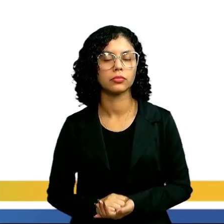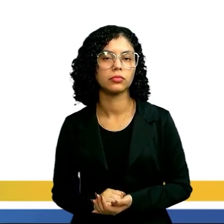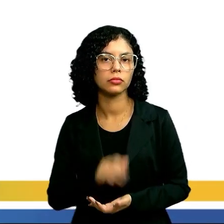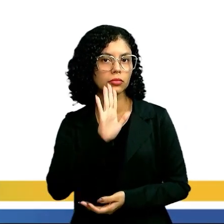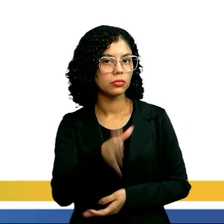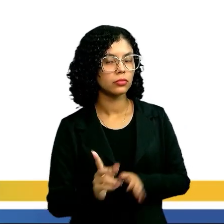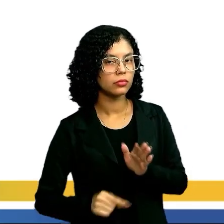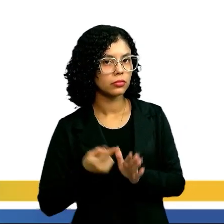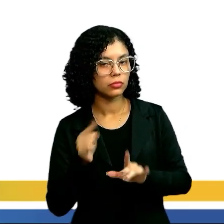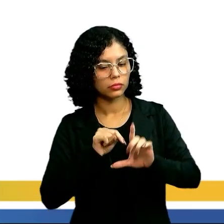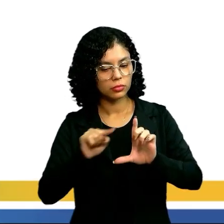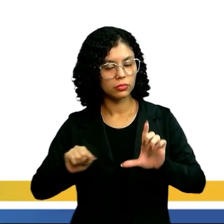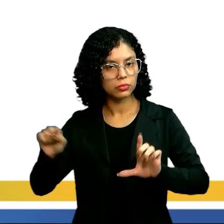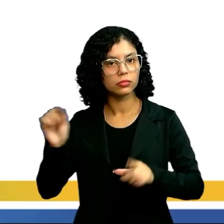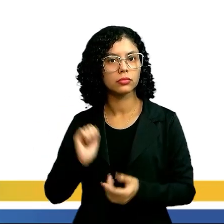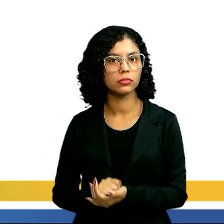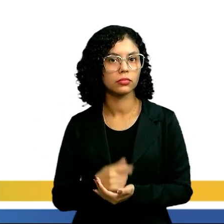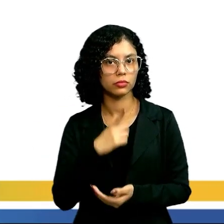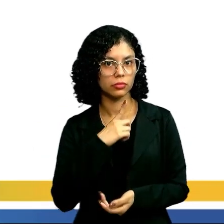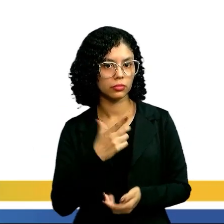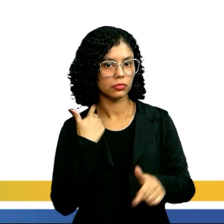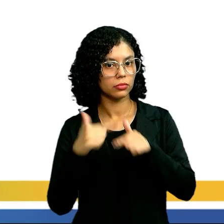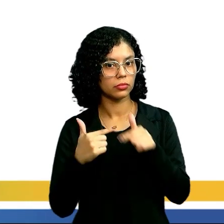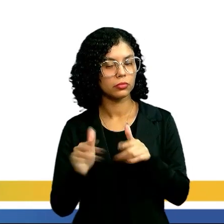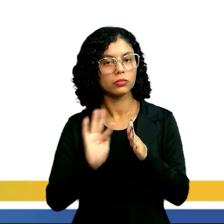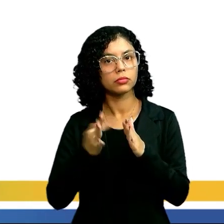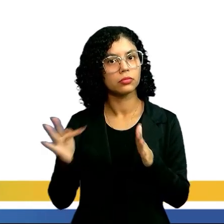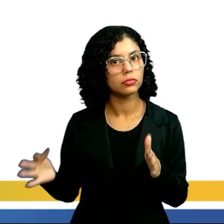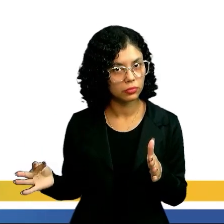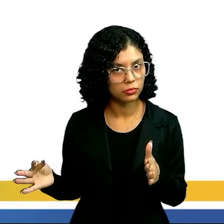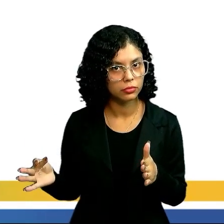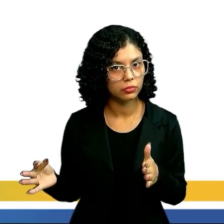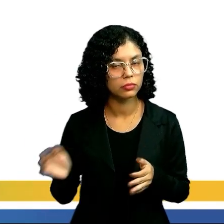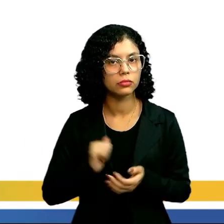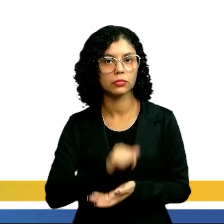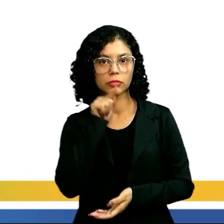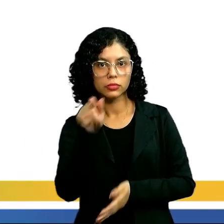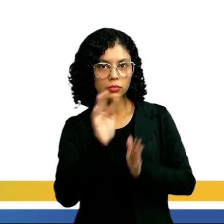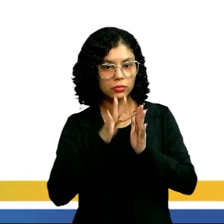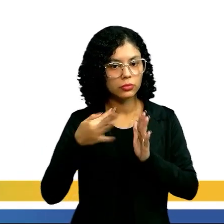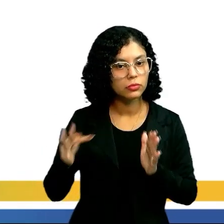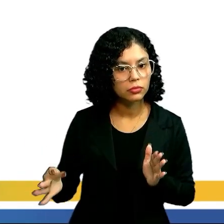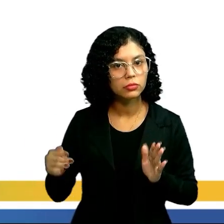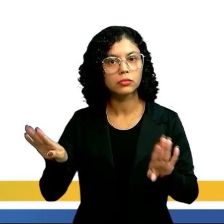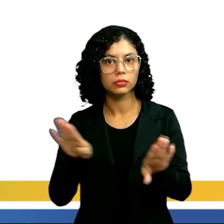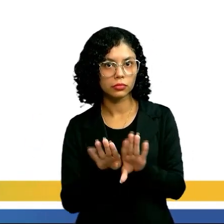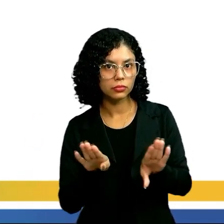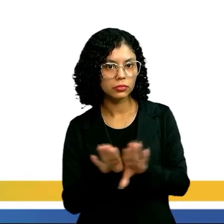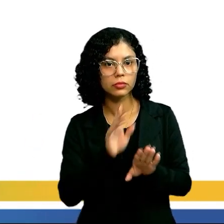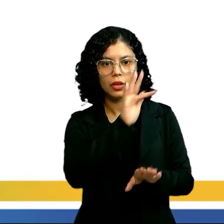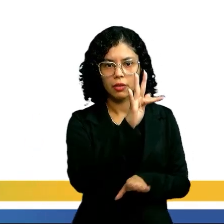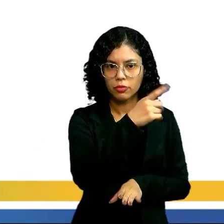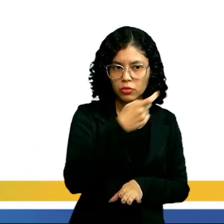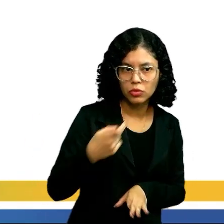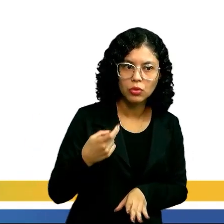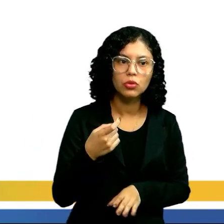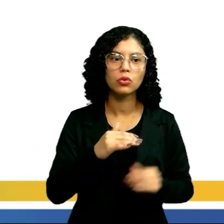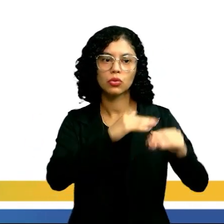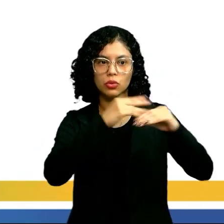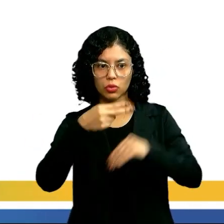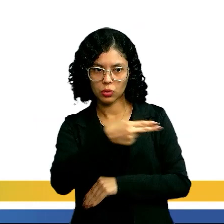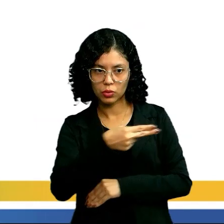Já no primeiro gráfico, observe que nós estamos trabalhando com a função. Essa função aqui, ó. F de X é igual,